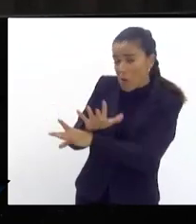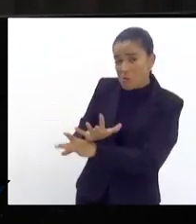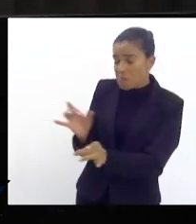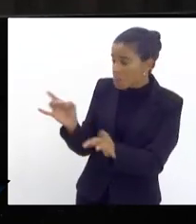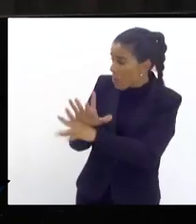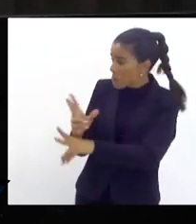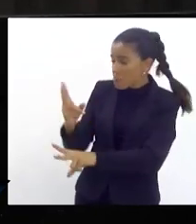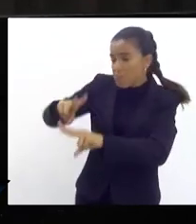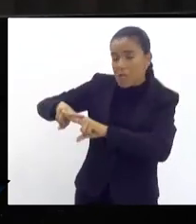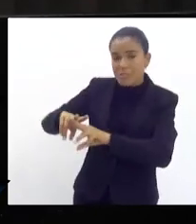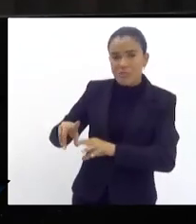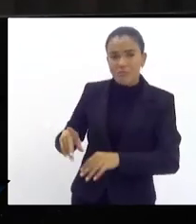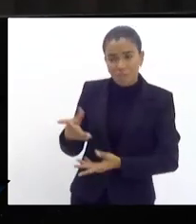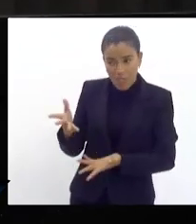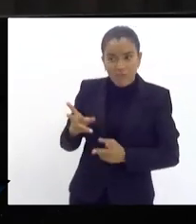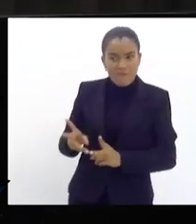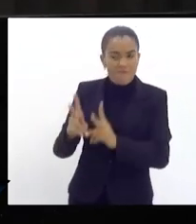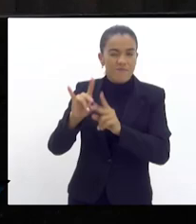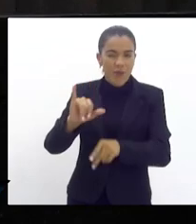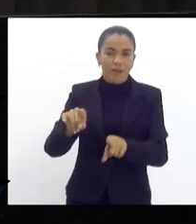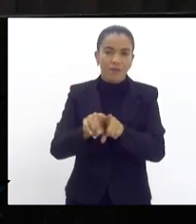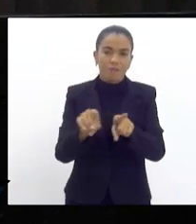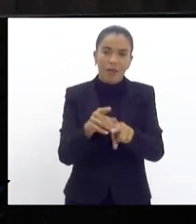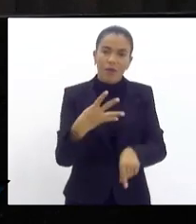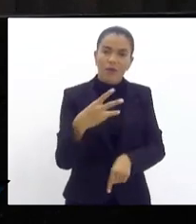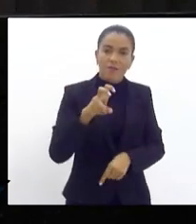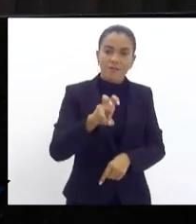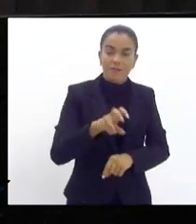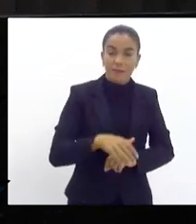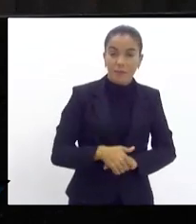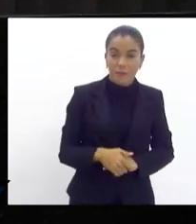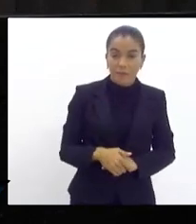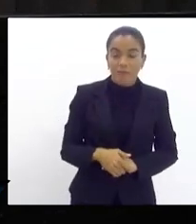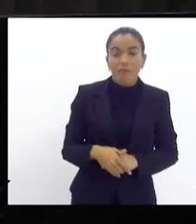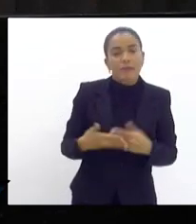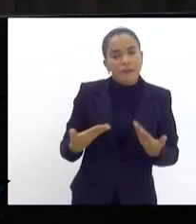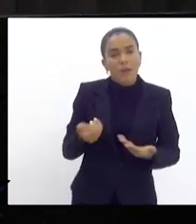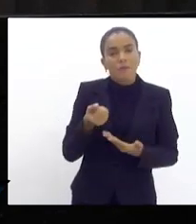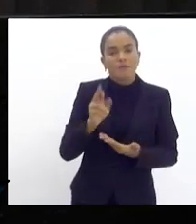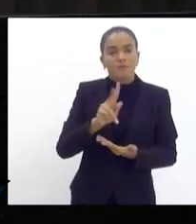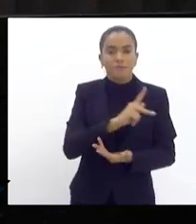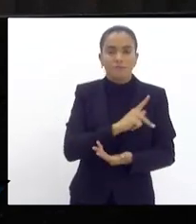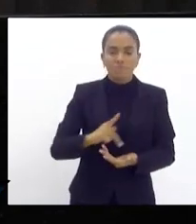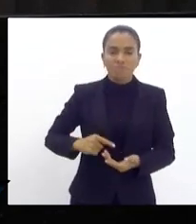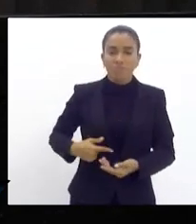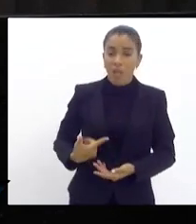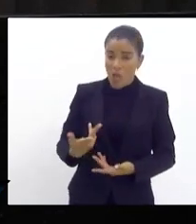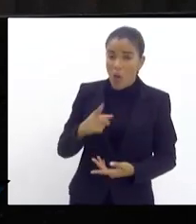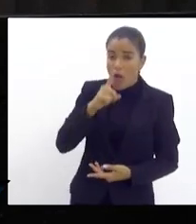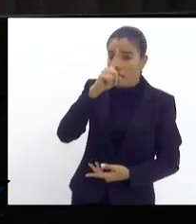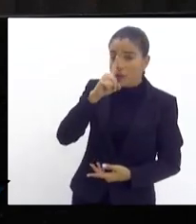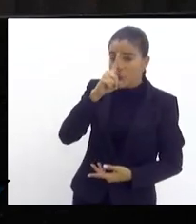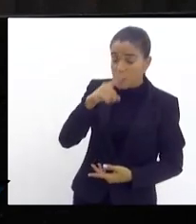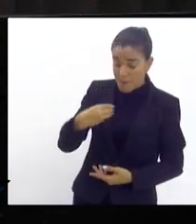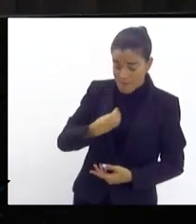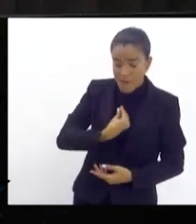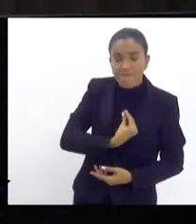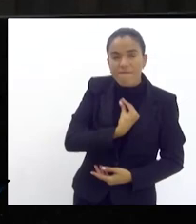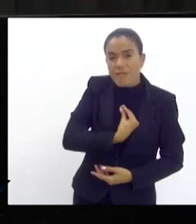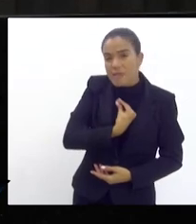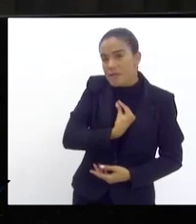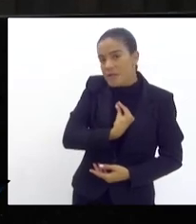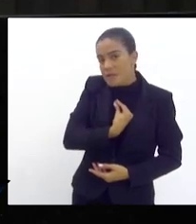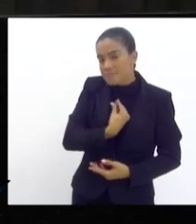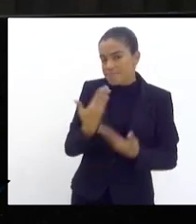tá preso e assim será o 45 também senhor presidente eu arrisco a minha vida normalmente fazendo